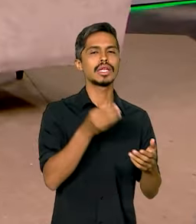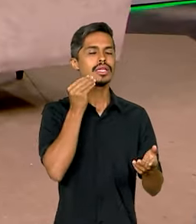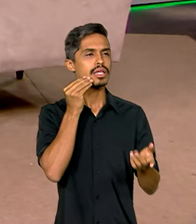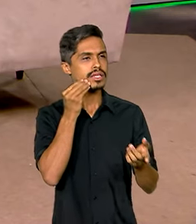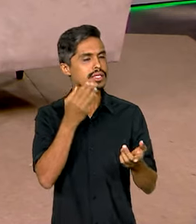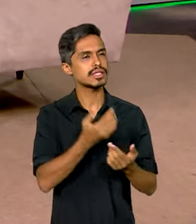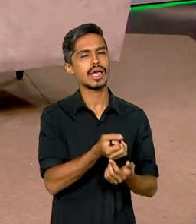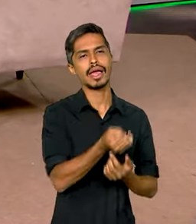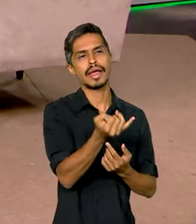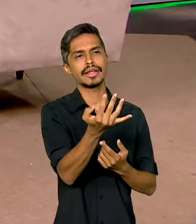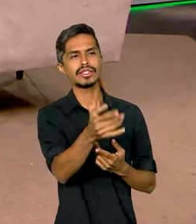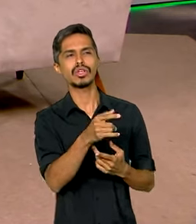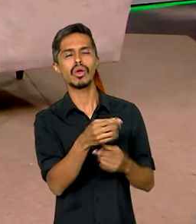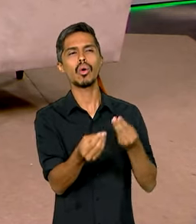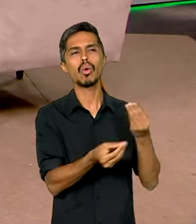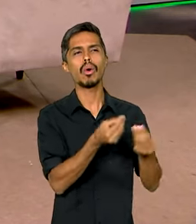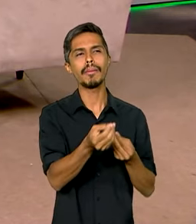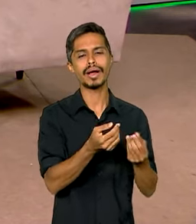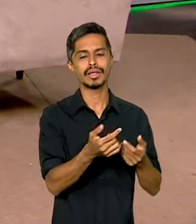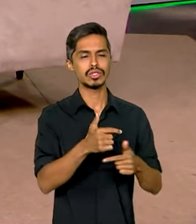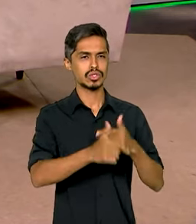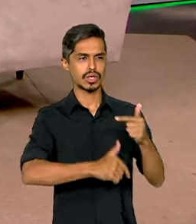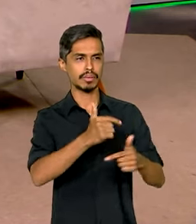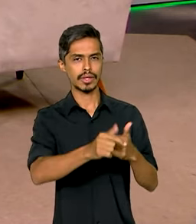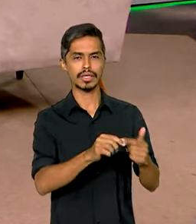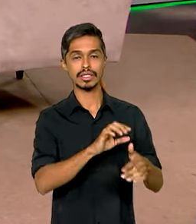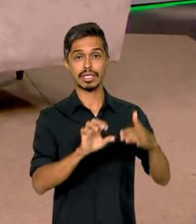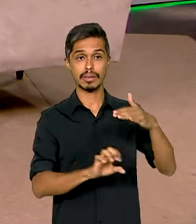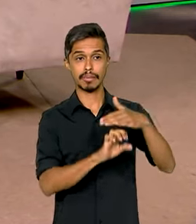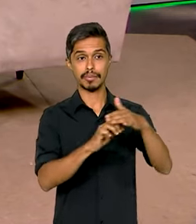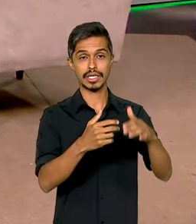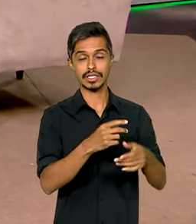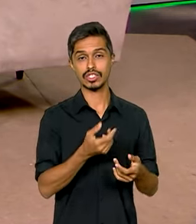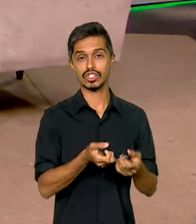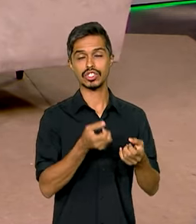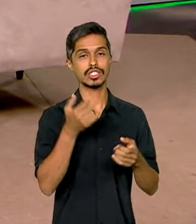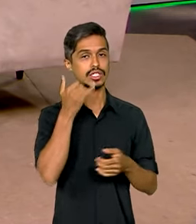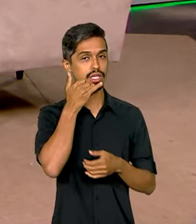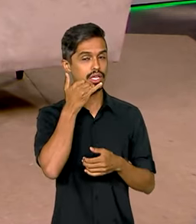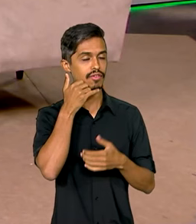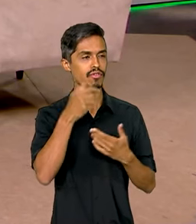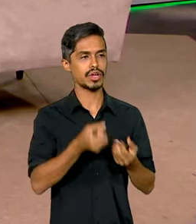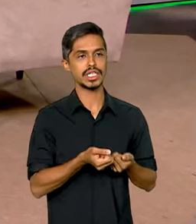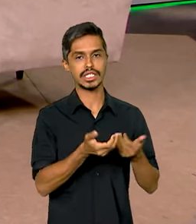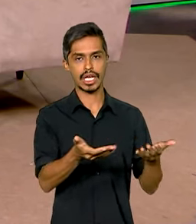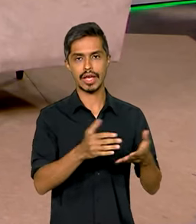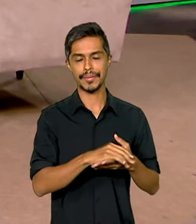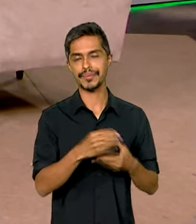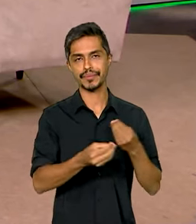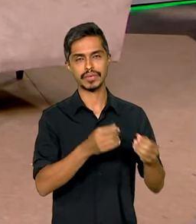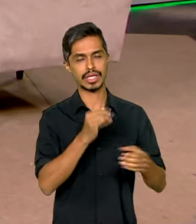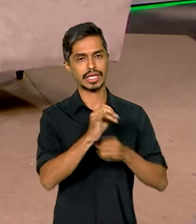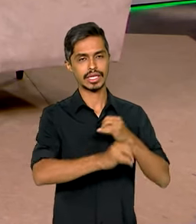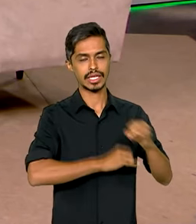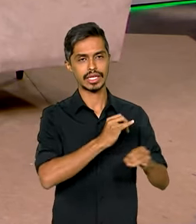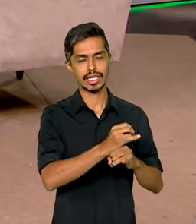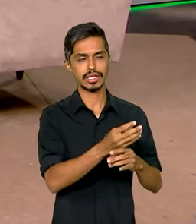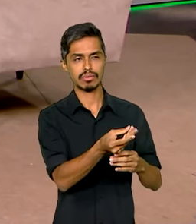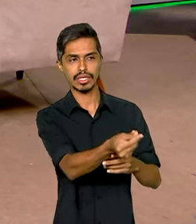de como está a prestação do serviço pelas operadoras nesses locais. E terceiro, é